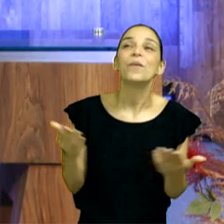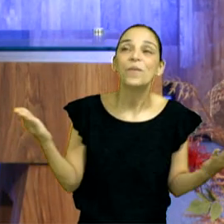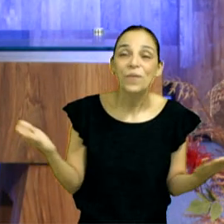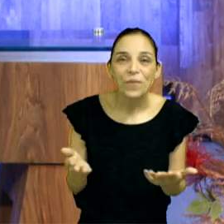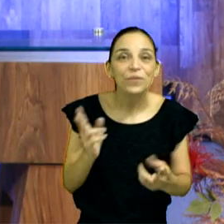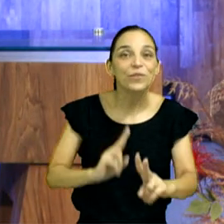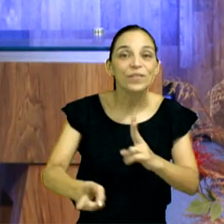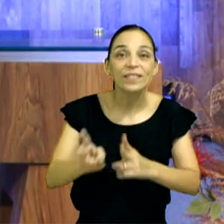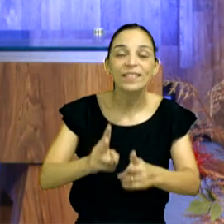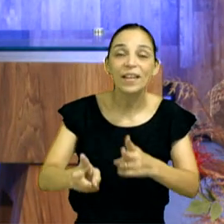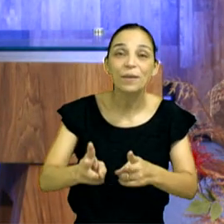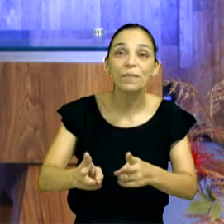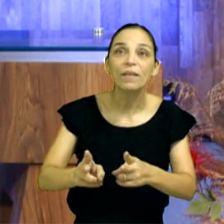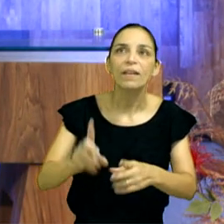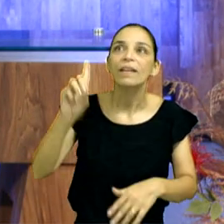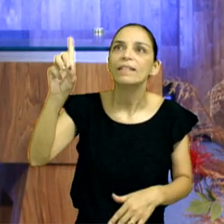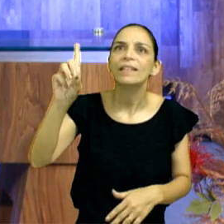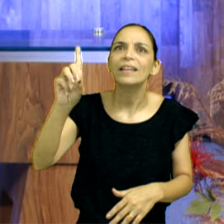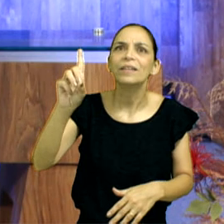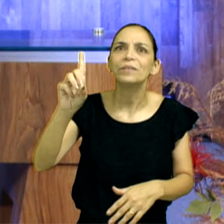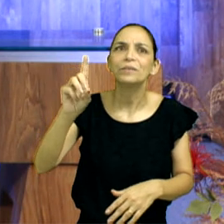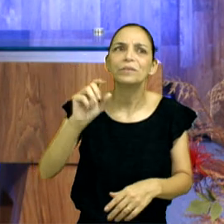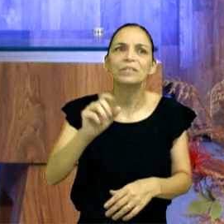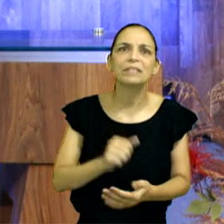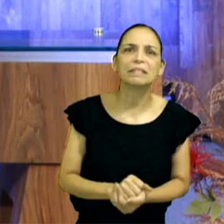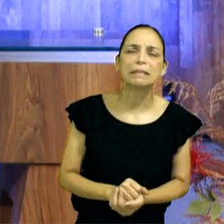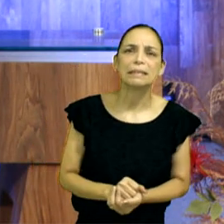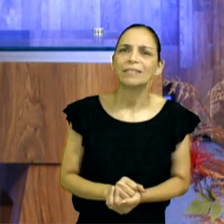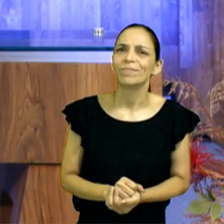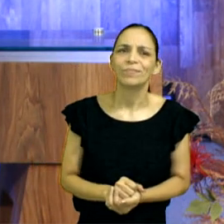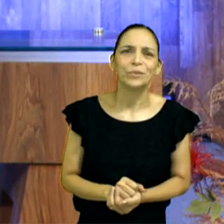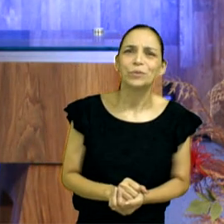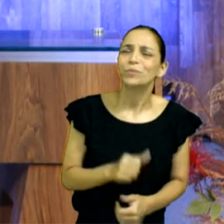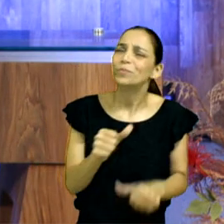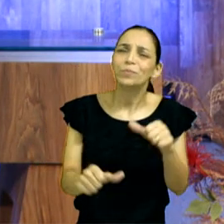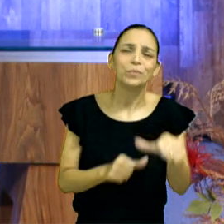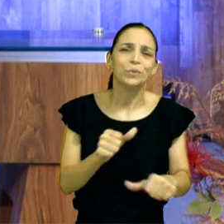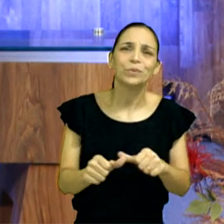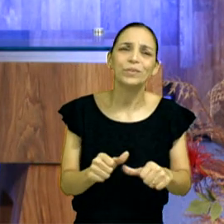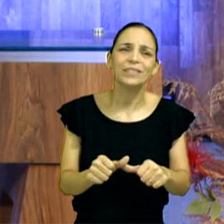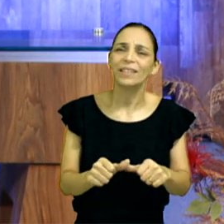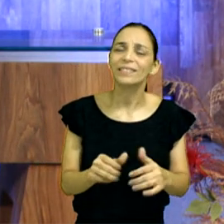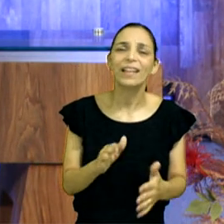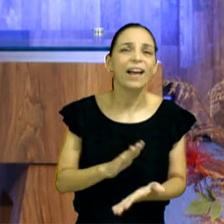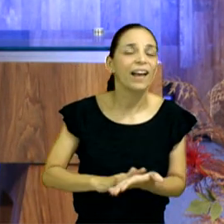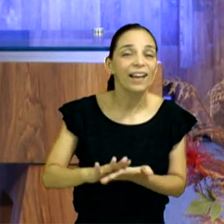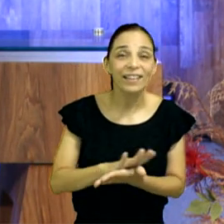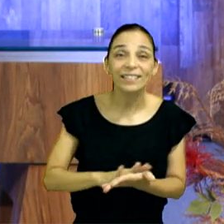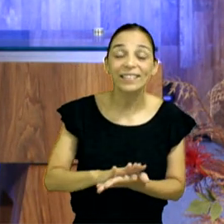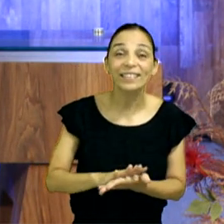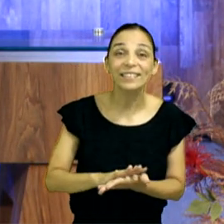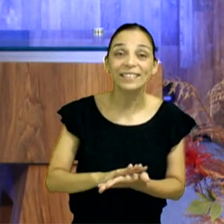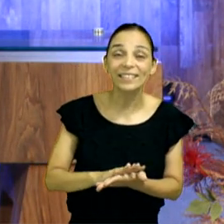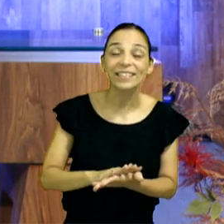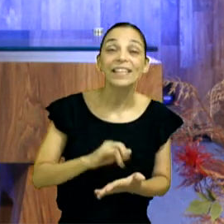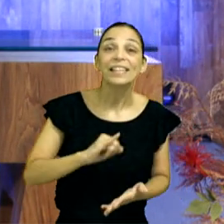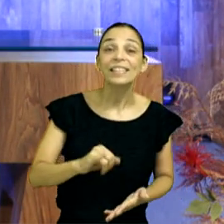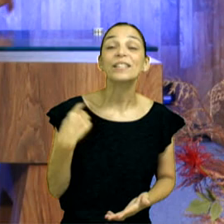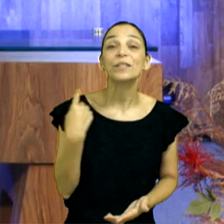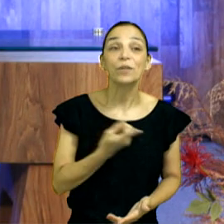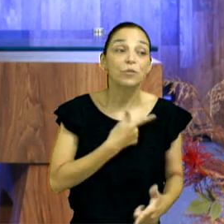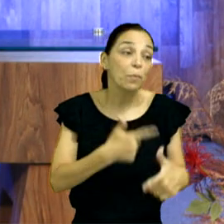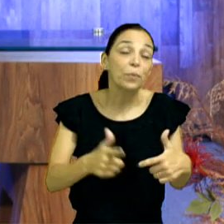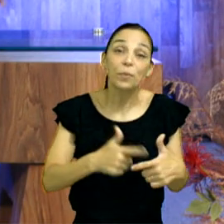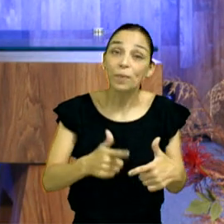não se abala. No reino de Deus não tem crise, olha que coisa boa. Não é? Os nossos problemas, os meus problemas, os teus